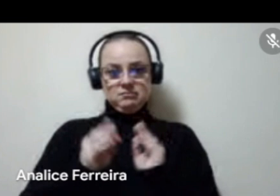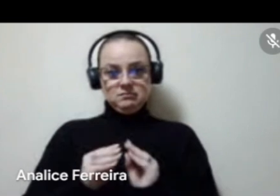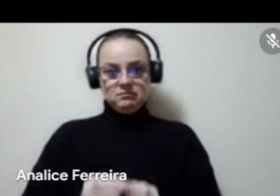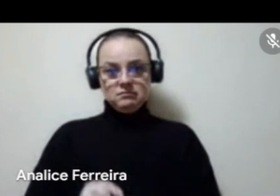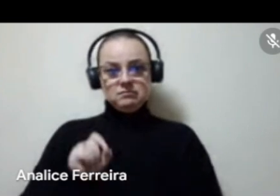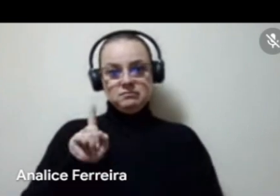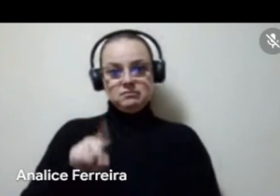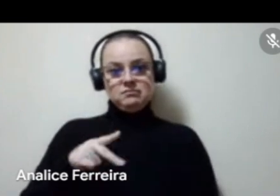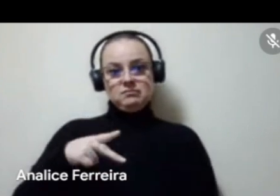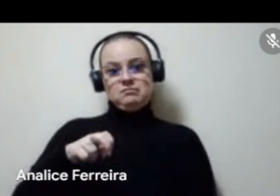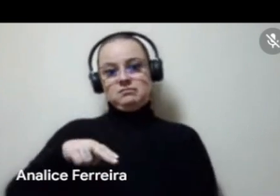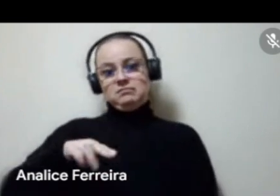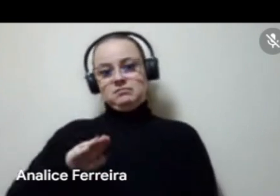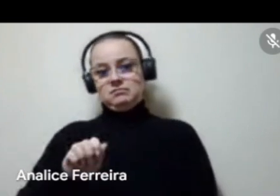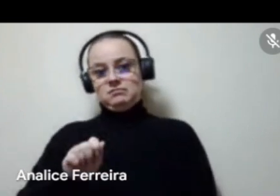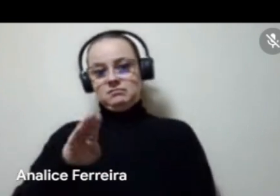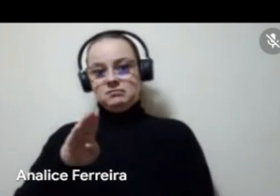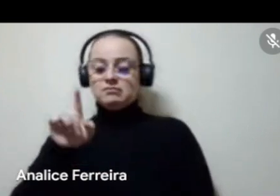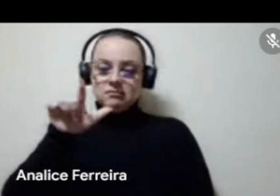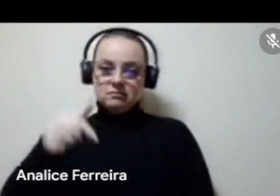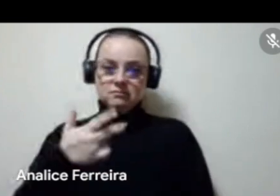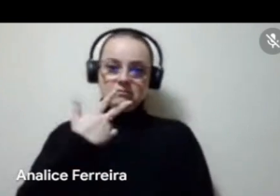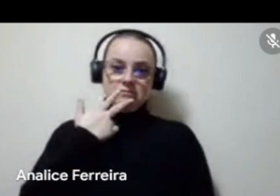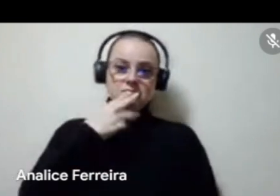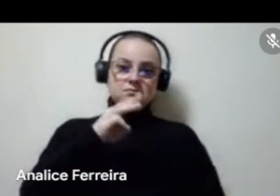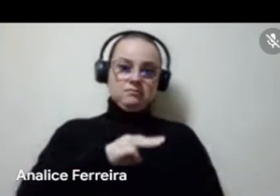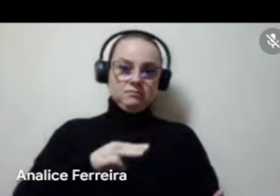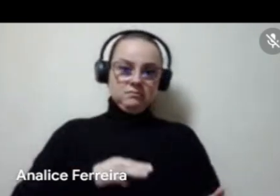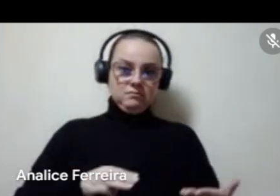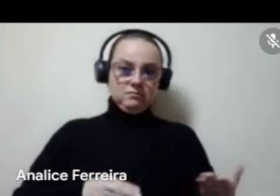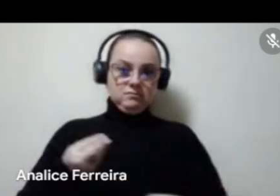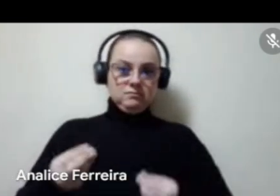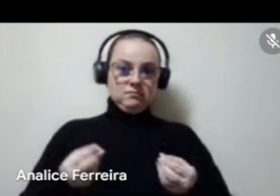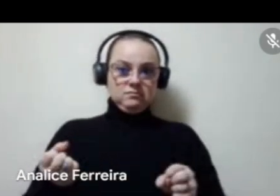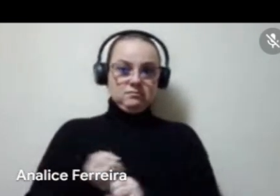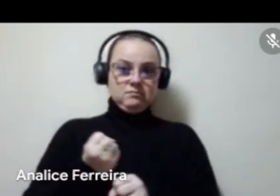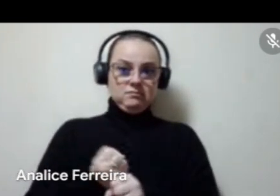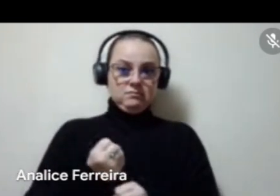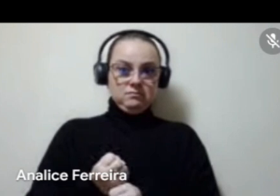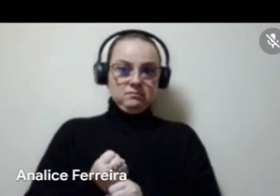PNAB, depois a gente fala um pouco da nossa metodologia para a construção da UPA.